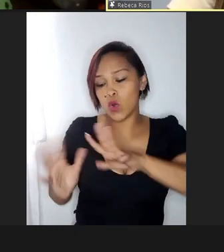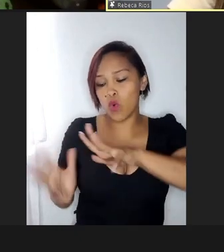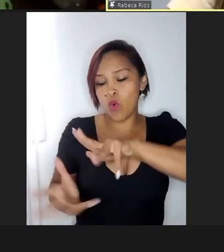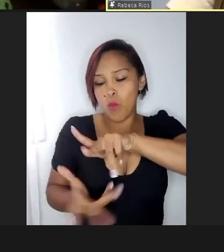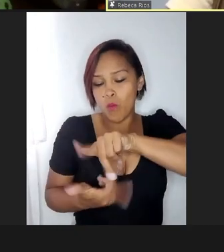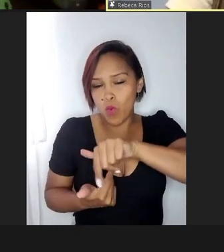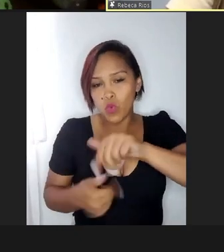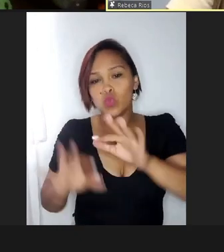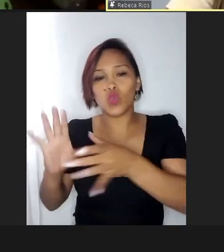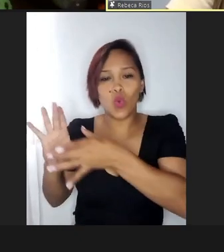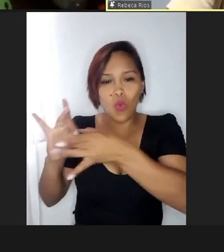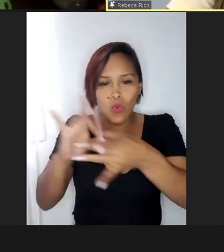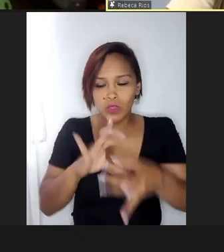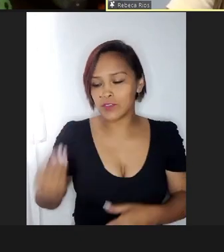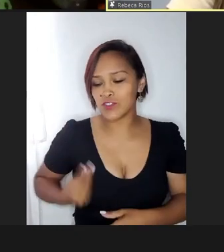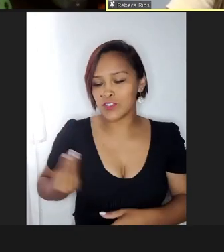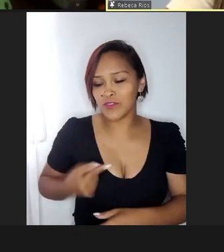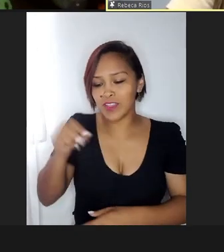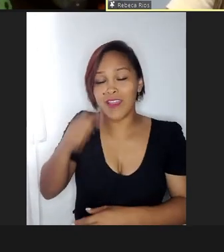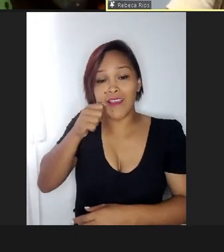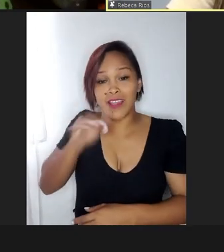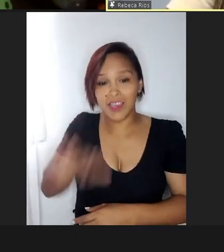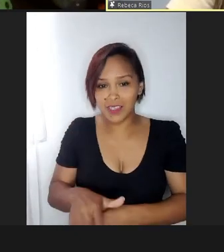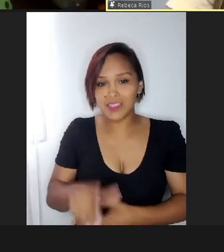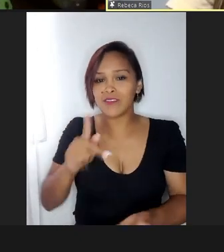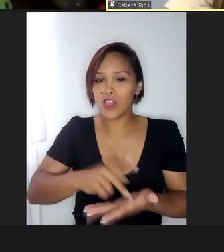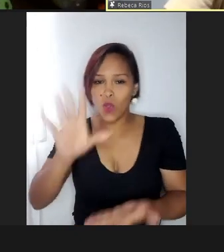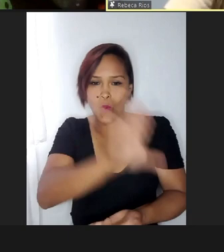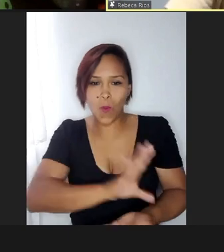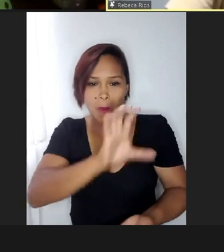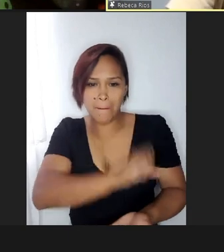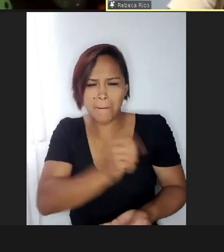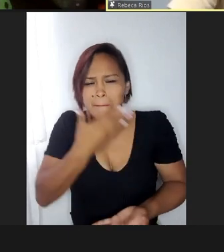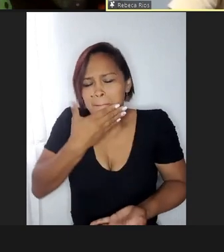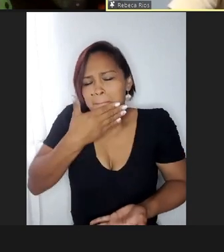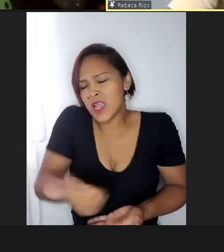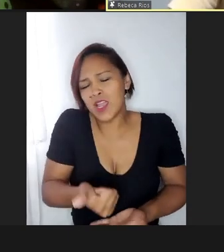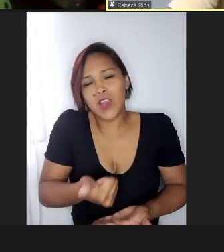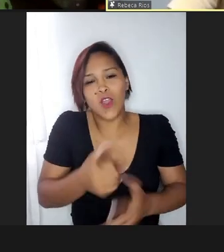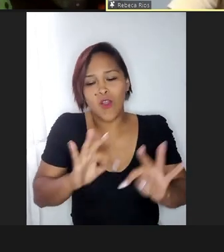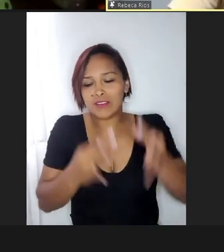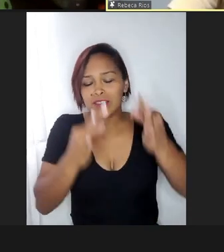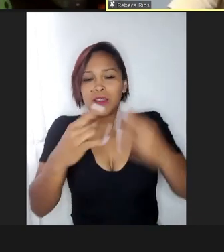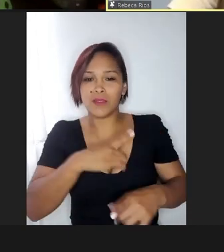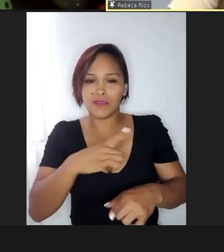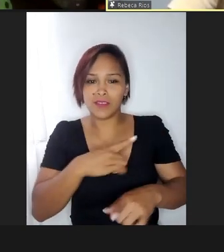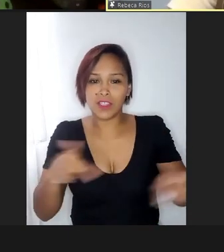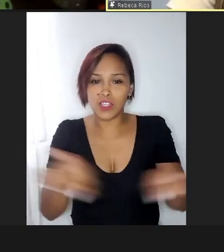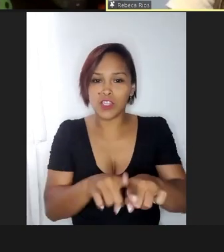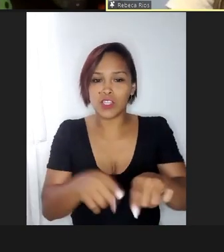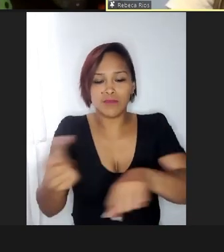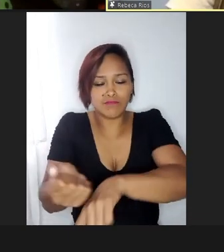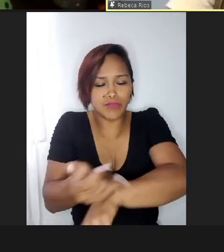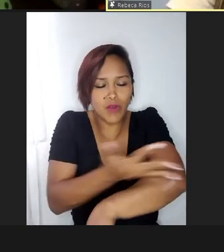dele, realmente o amor é o maior tratamento que existe, né, que lindo, emocionante,